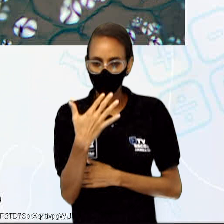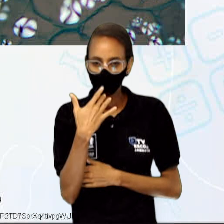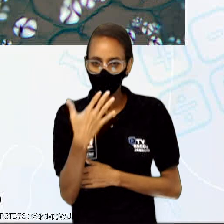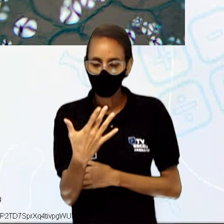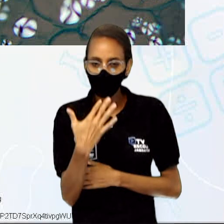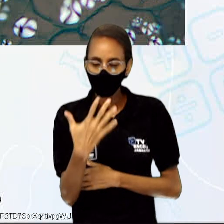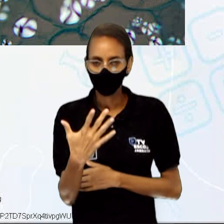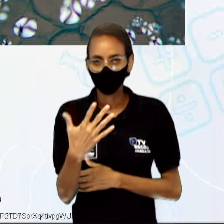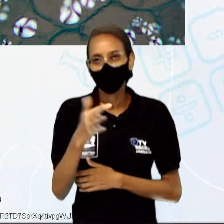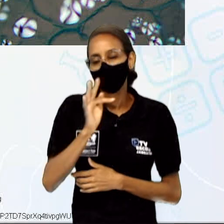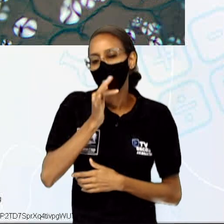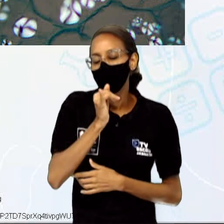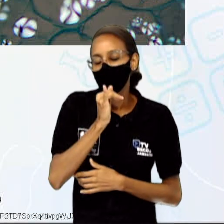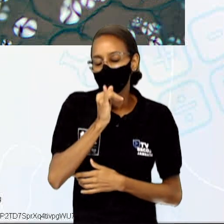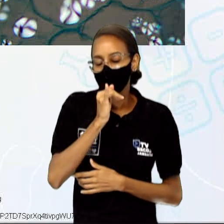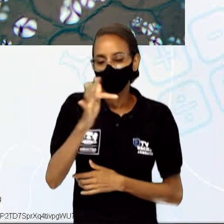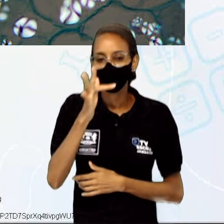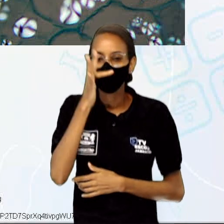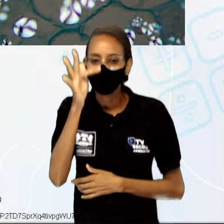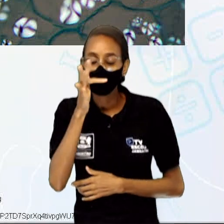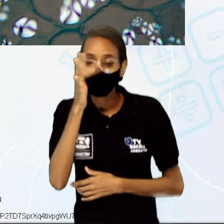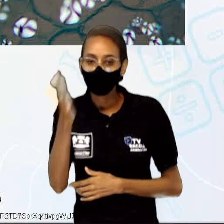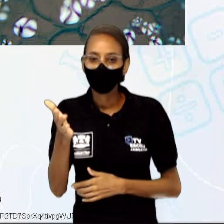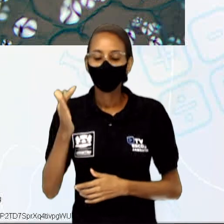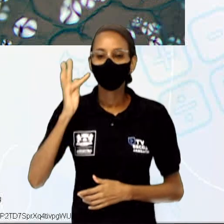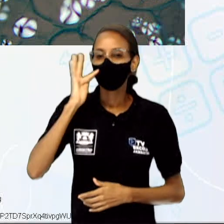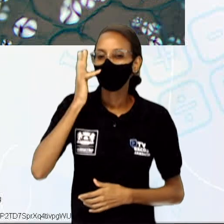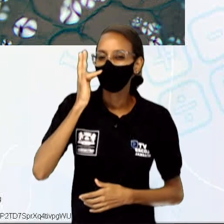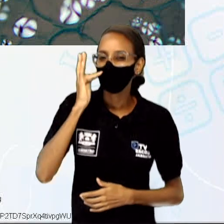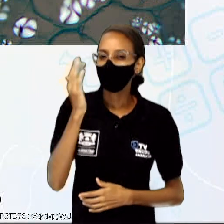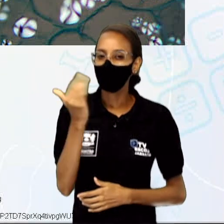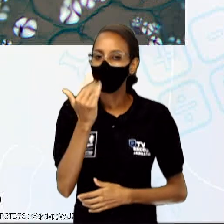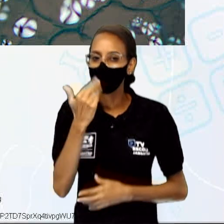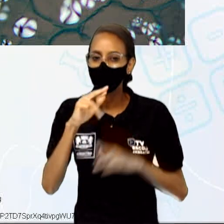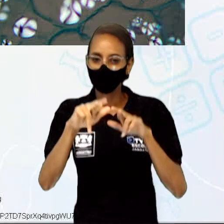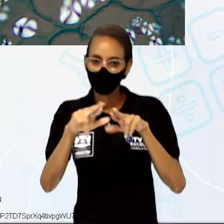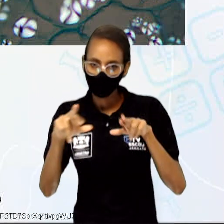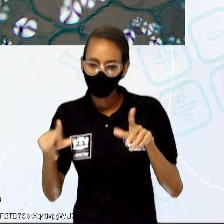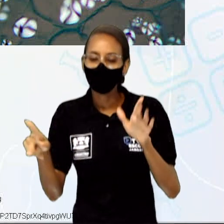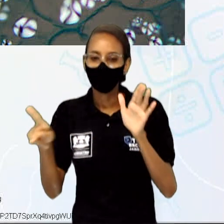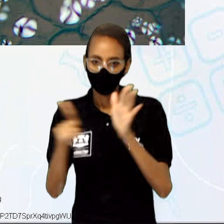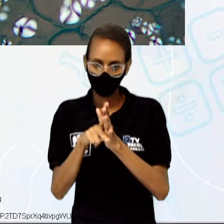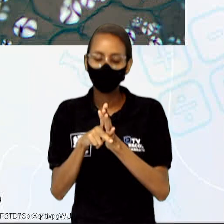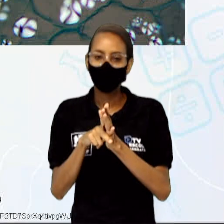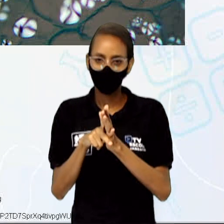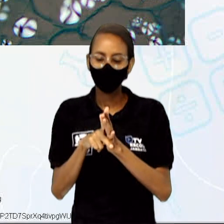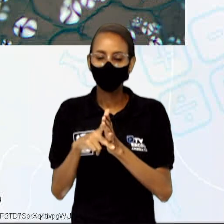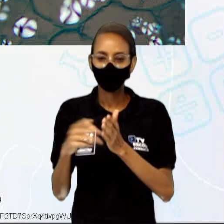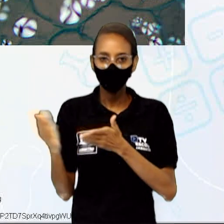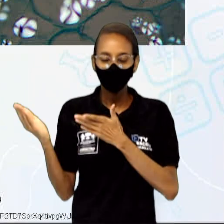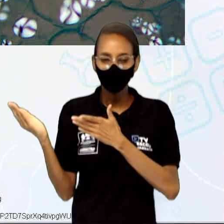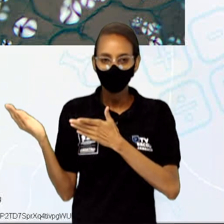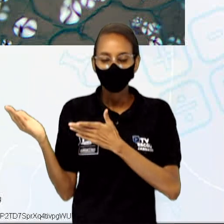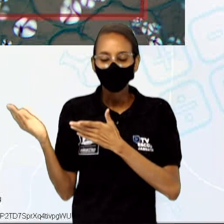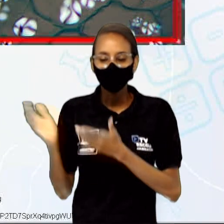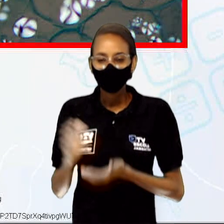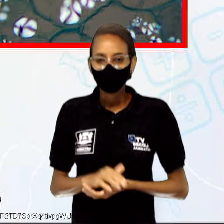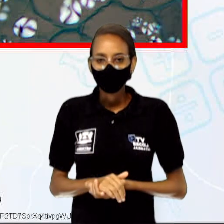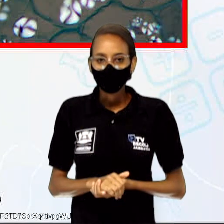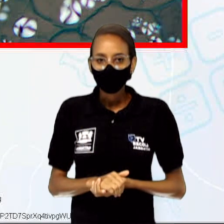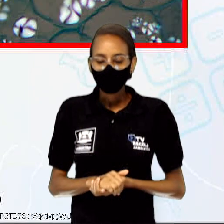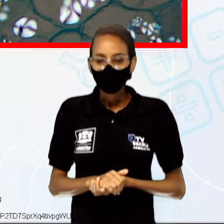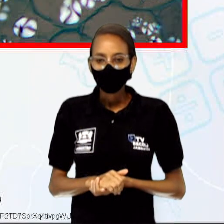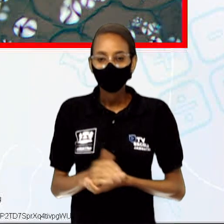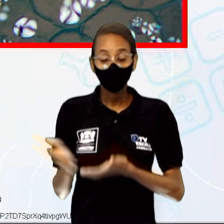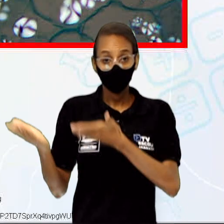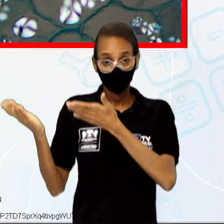cores das flores, dos frutos, em geral, estão ligadas a pigmentos que estão armazenados nos plastídeos. E a gente